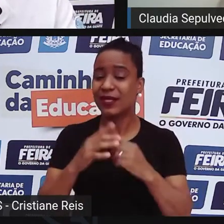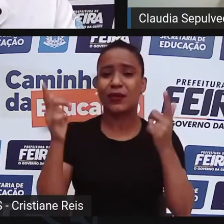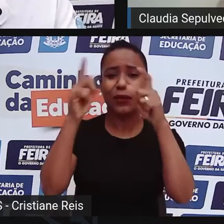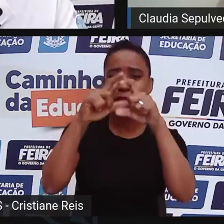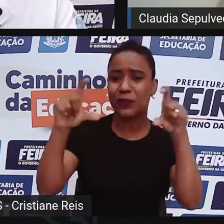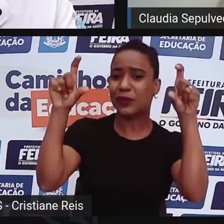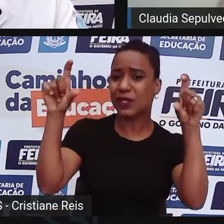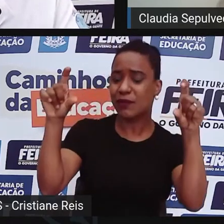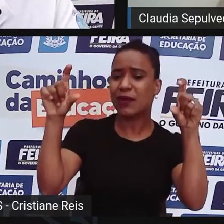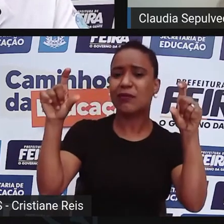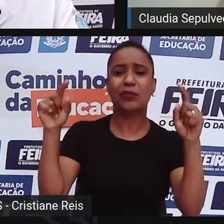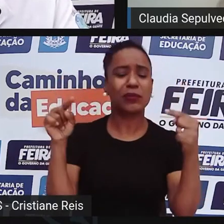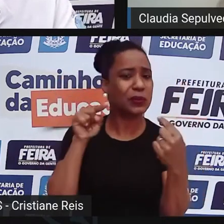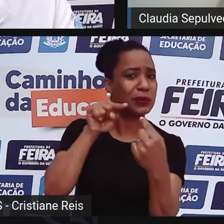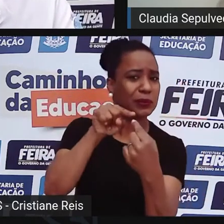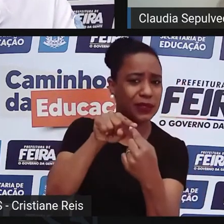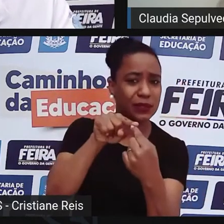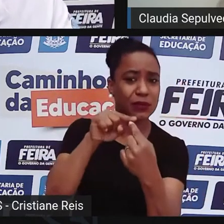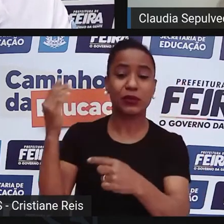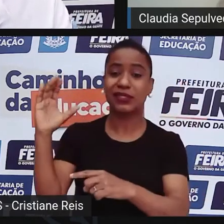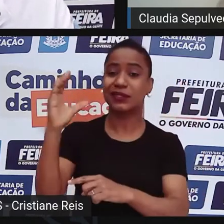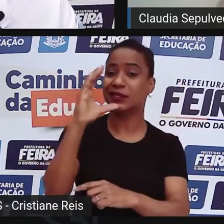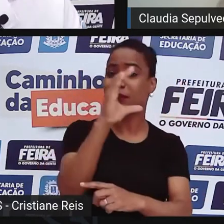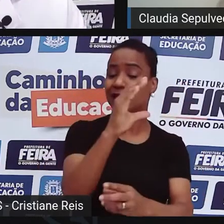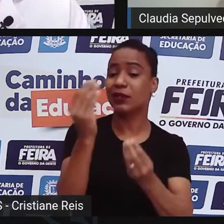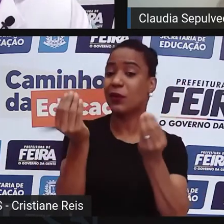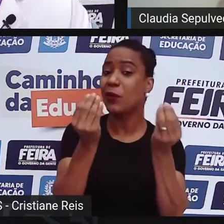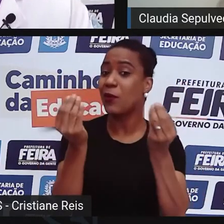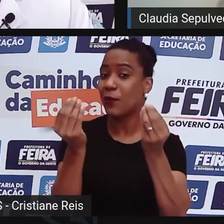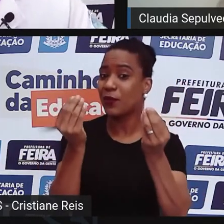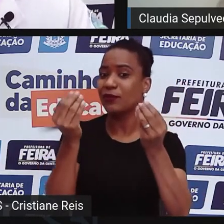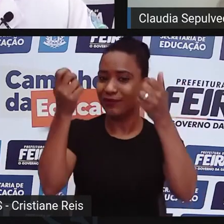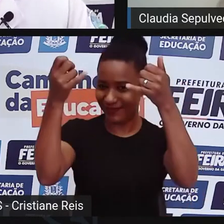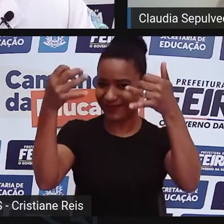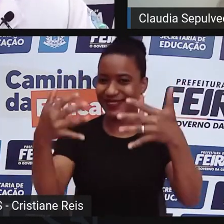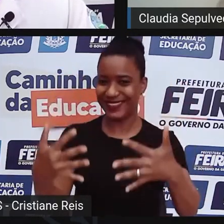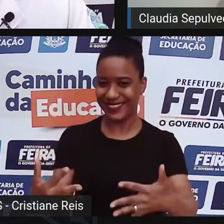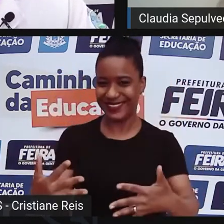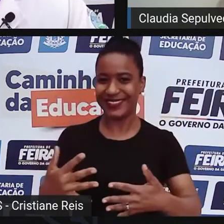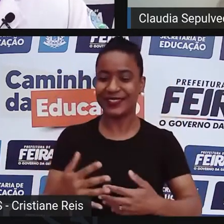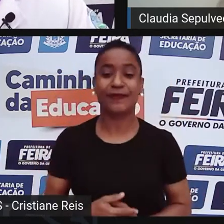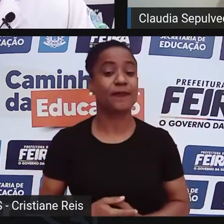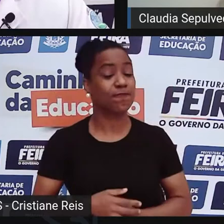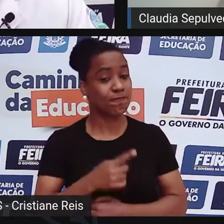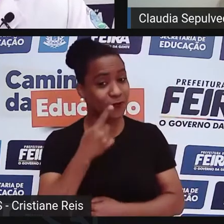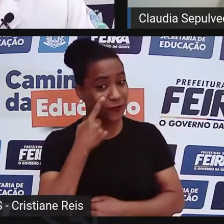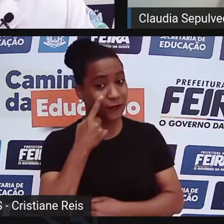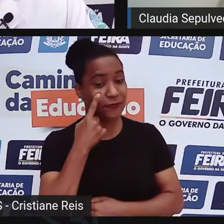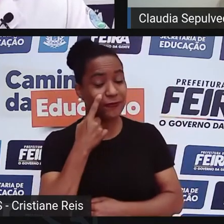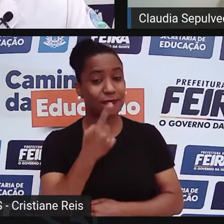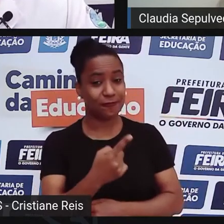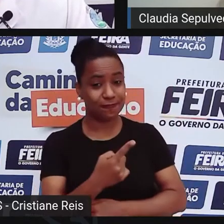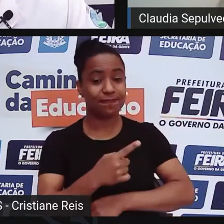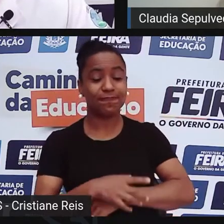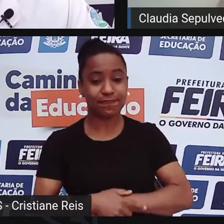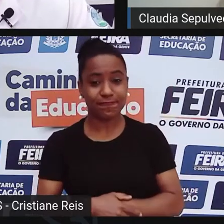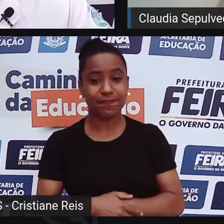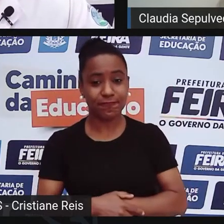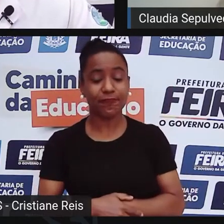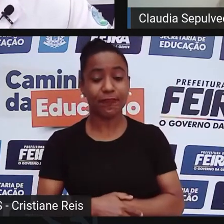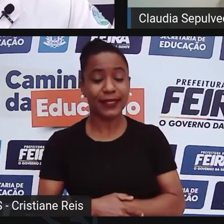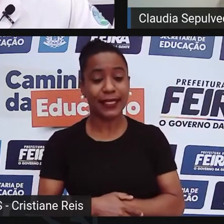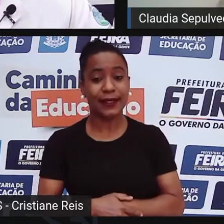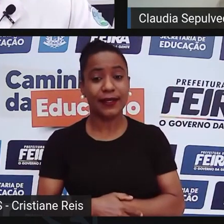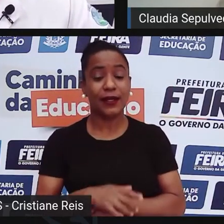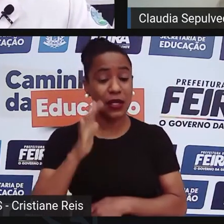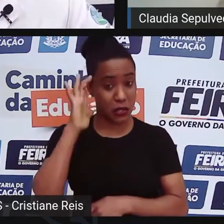científico? O que é que torna um tema científico? Olha, eu considero o racismo um